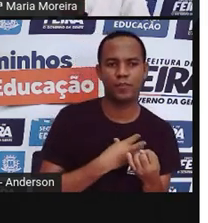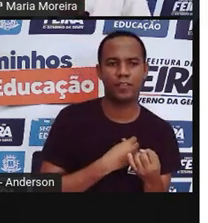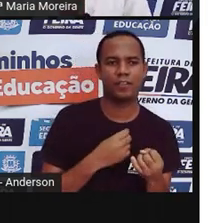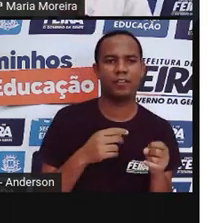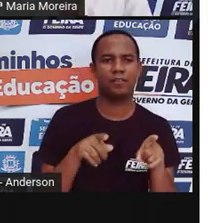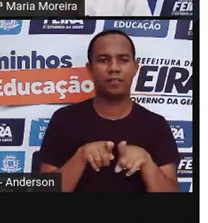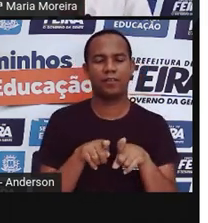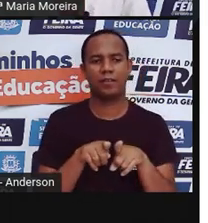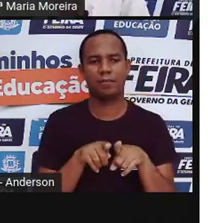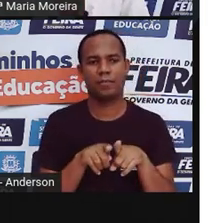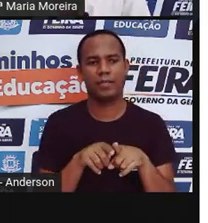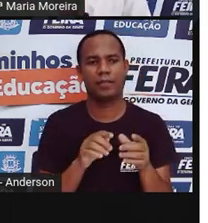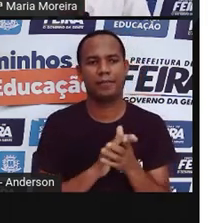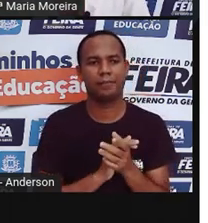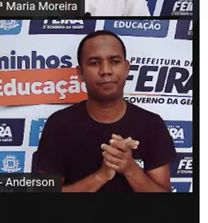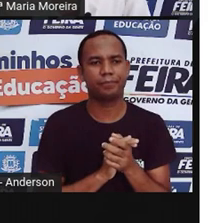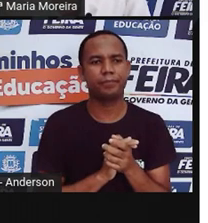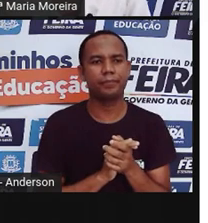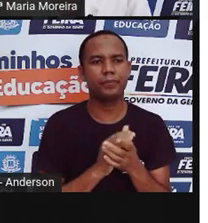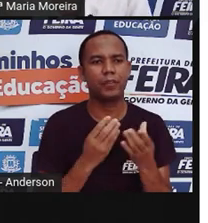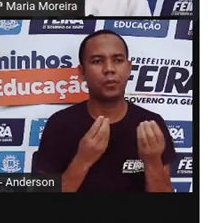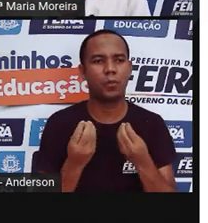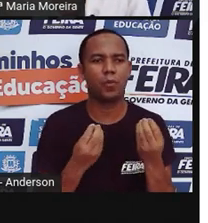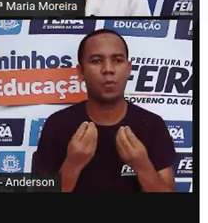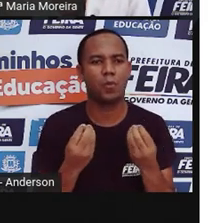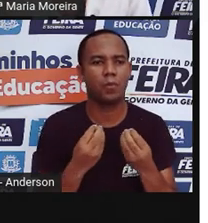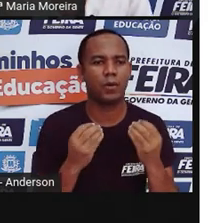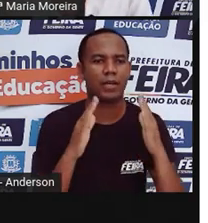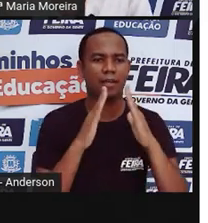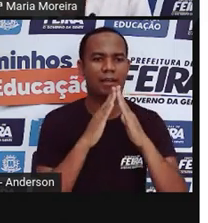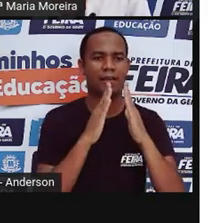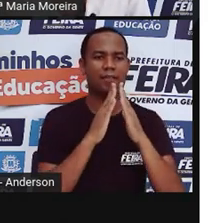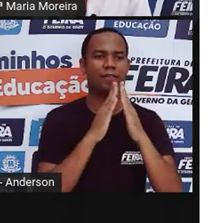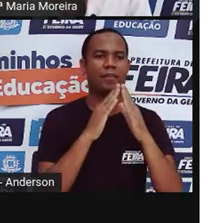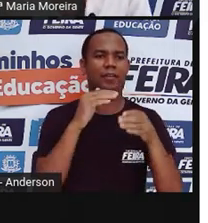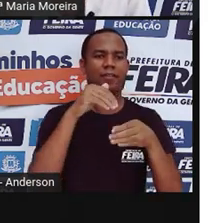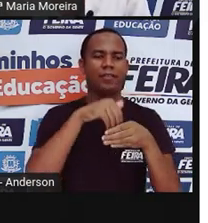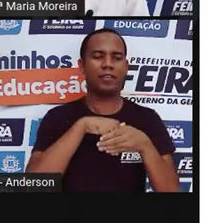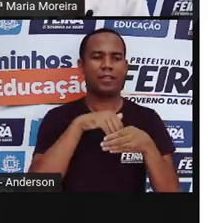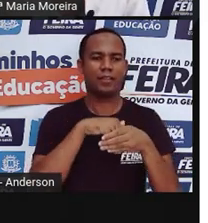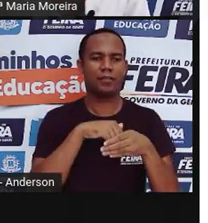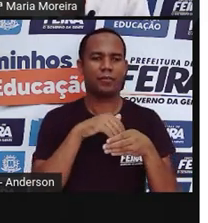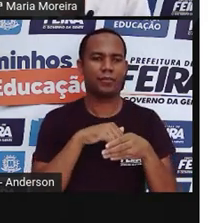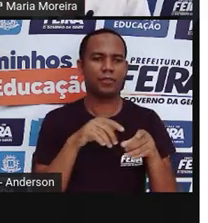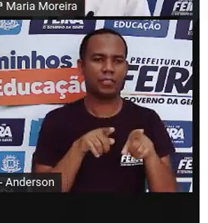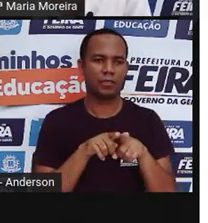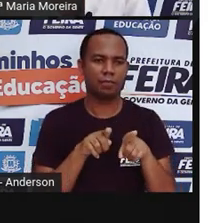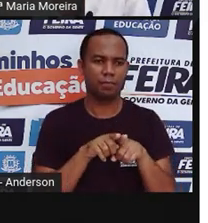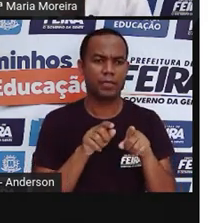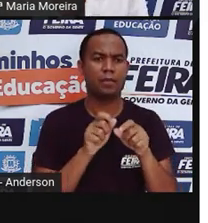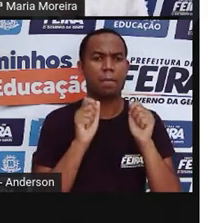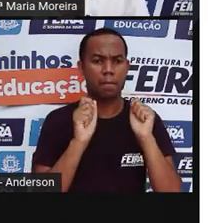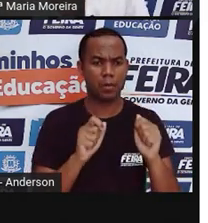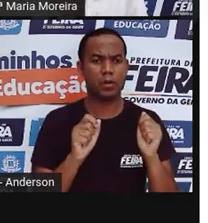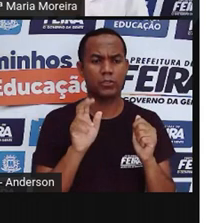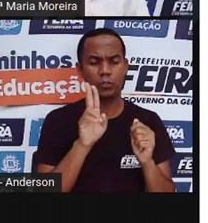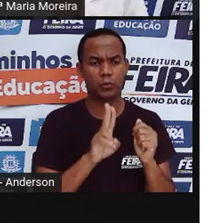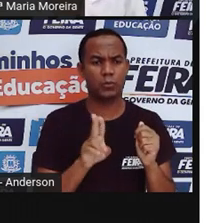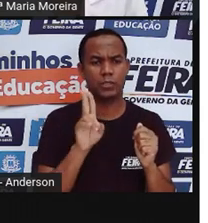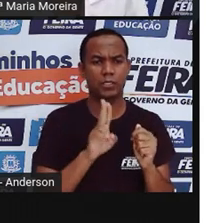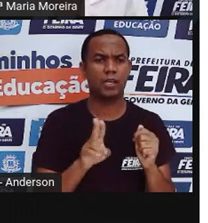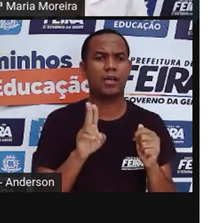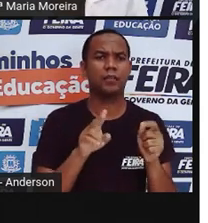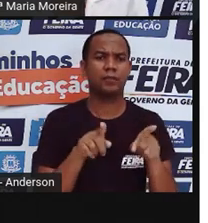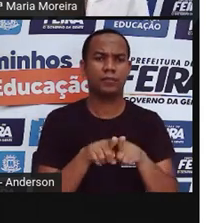madrinhas. Então essa produção era o que é dentro de casa. Se construíam os brinquedos dentro de casa para serem utilizados dentro